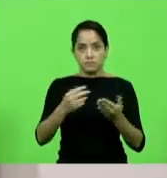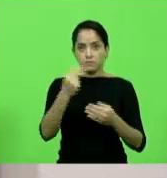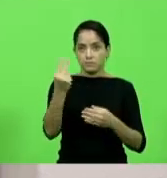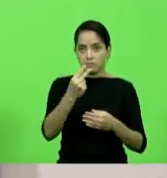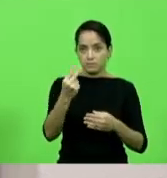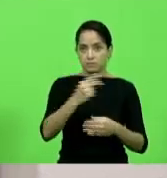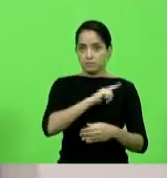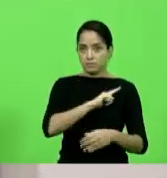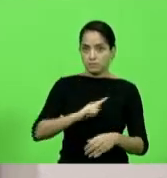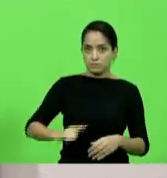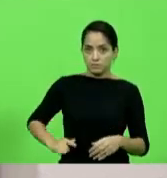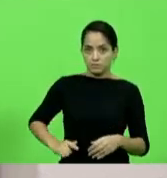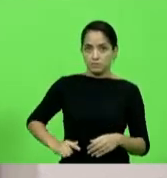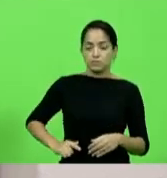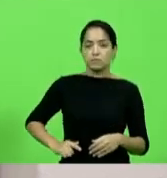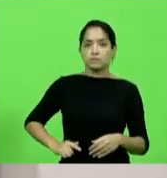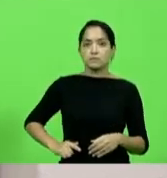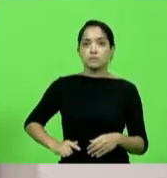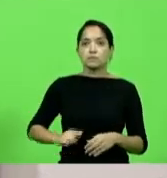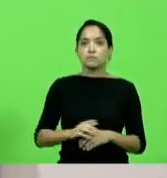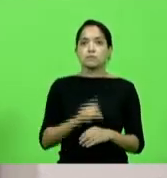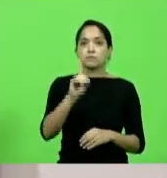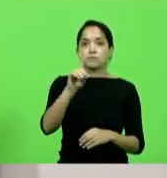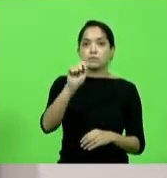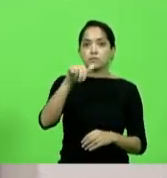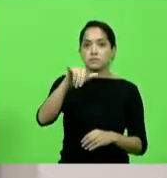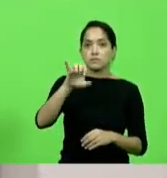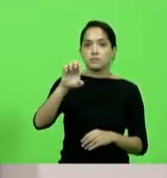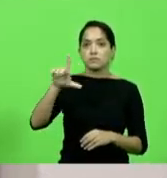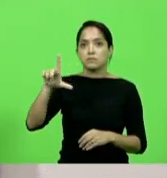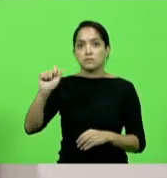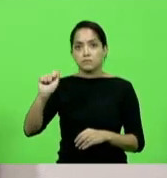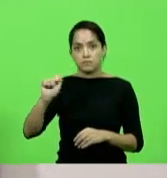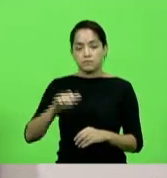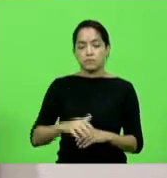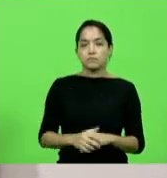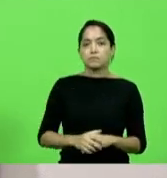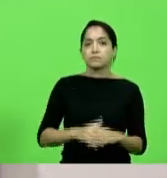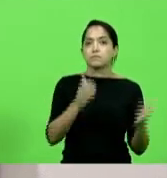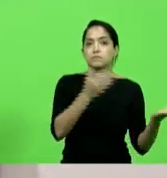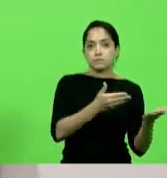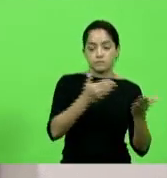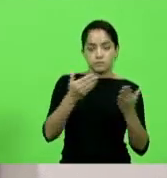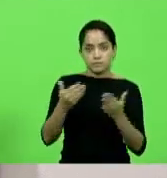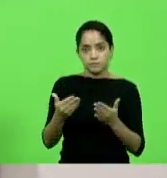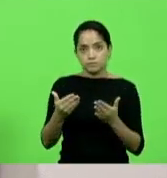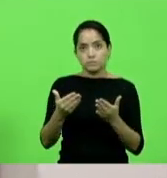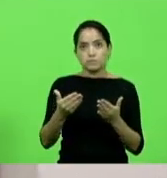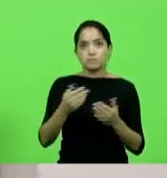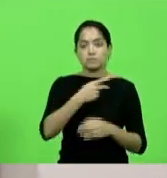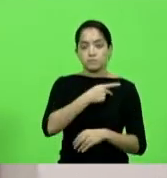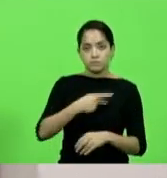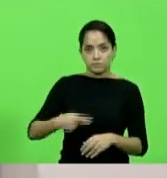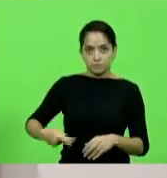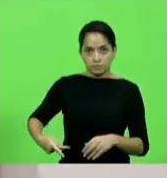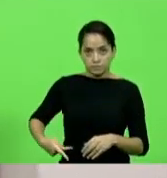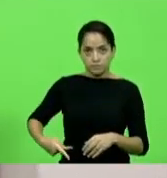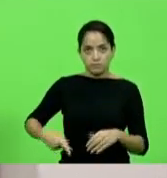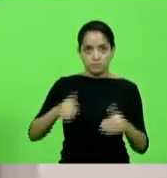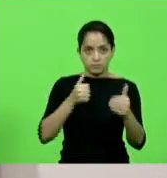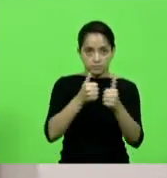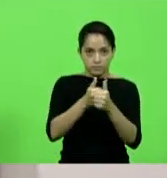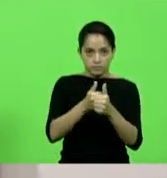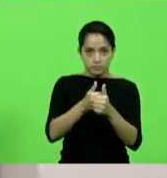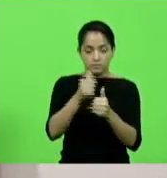-governadora do Estado de Santa Catarina, Daniela Cristina Reiner. Excelentíssimo senhor presidente do Tribunal de